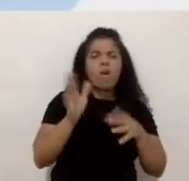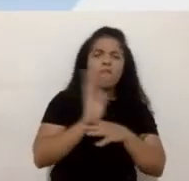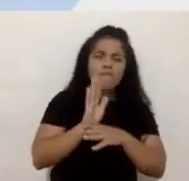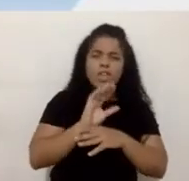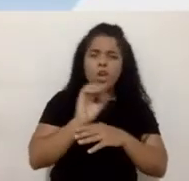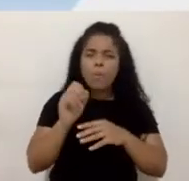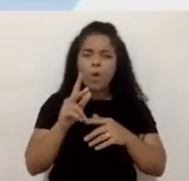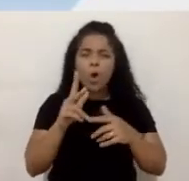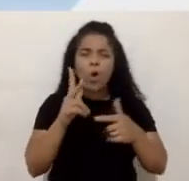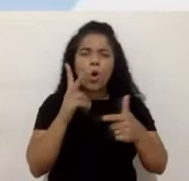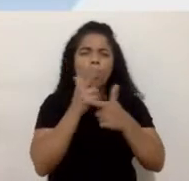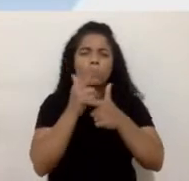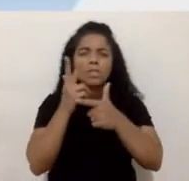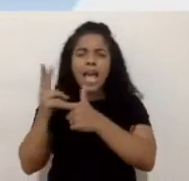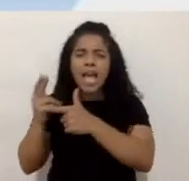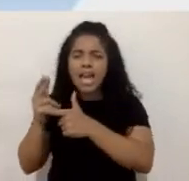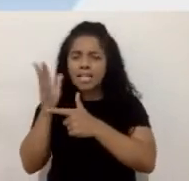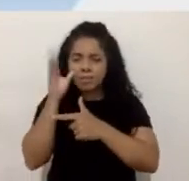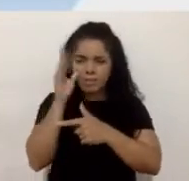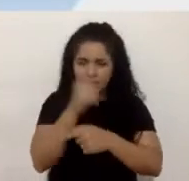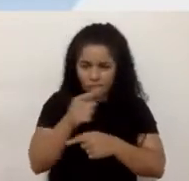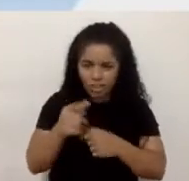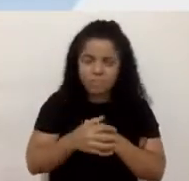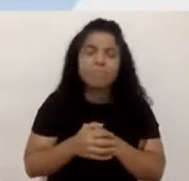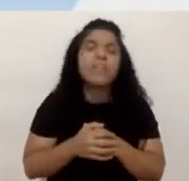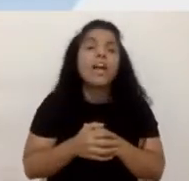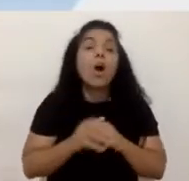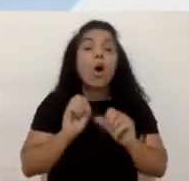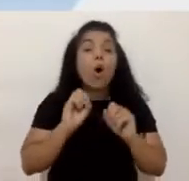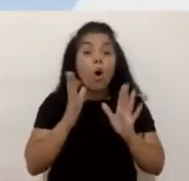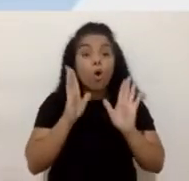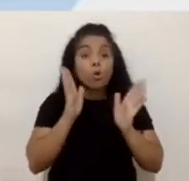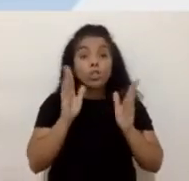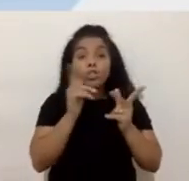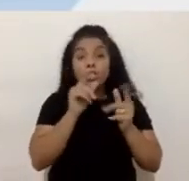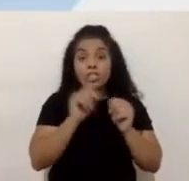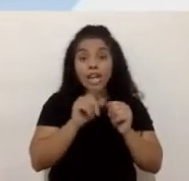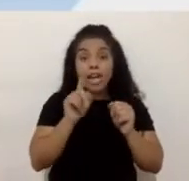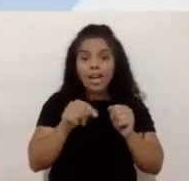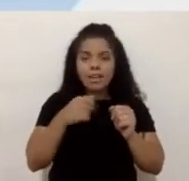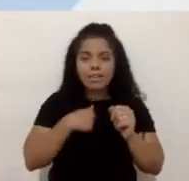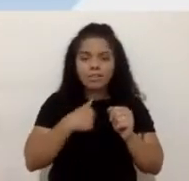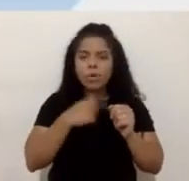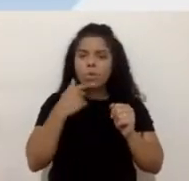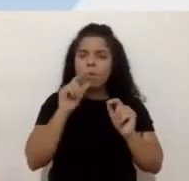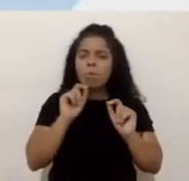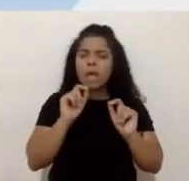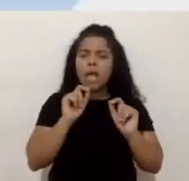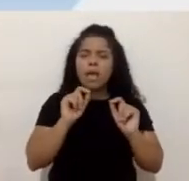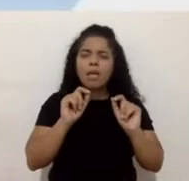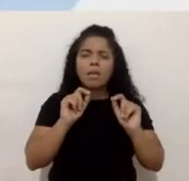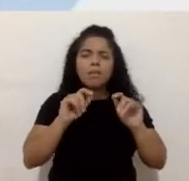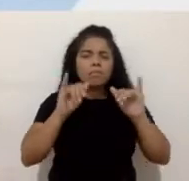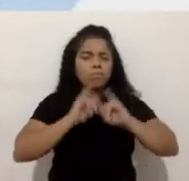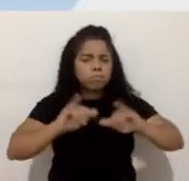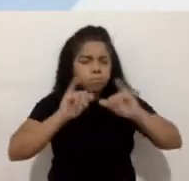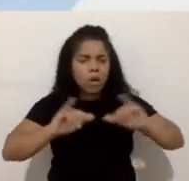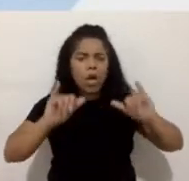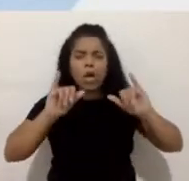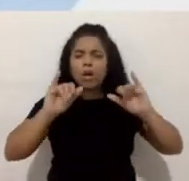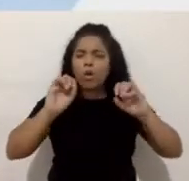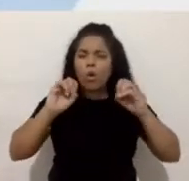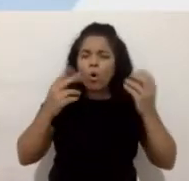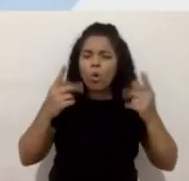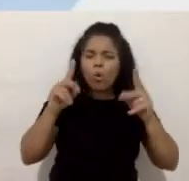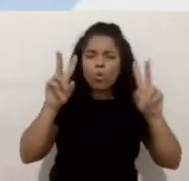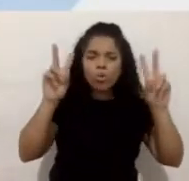Ou quem já ouviu, né, uma propaganda de algum título e tem os efeitos, né, sonoros ali,